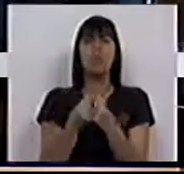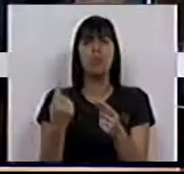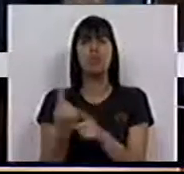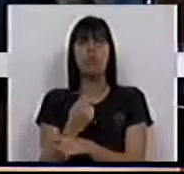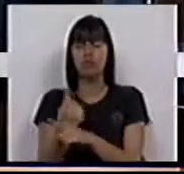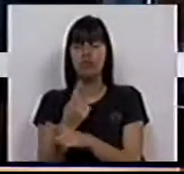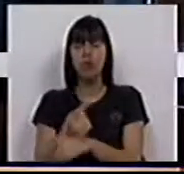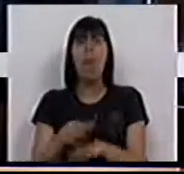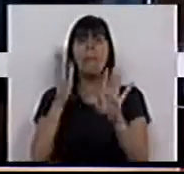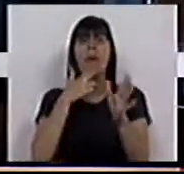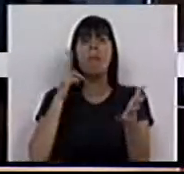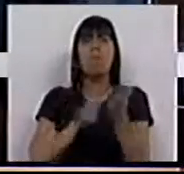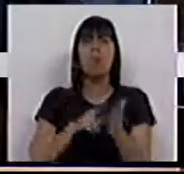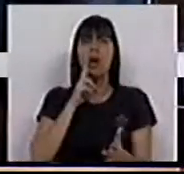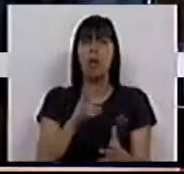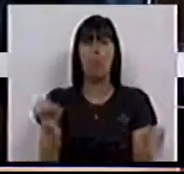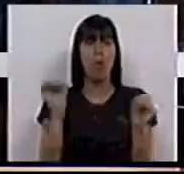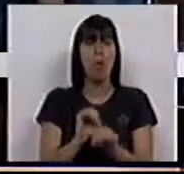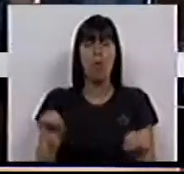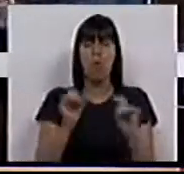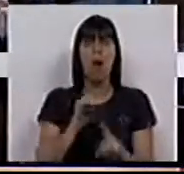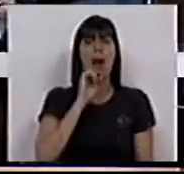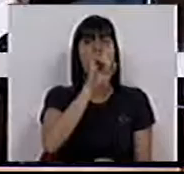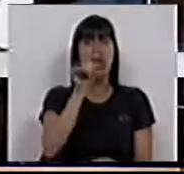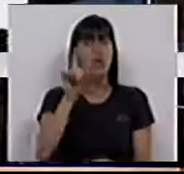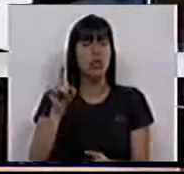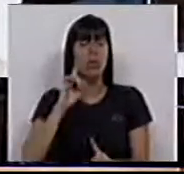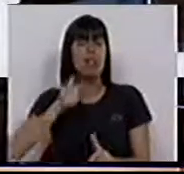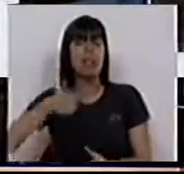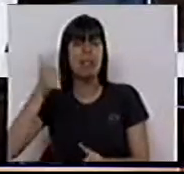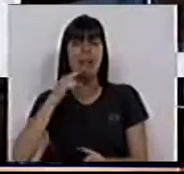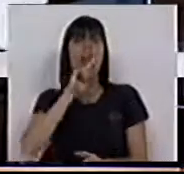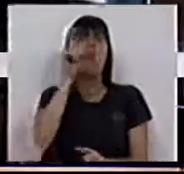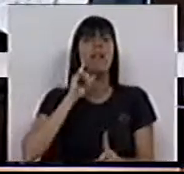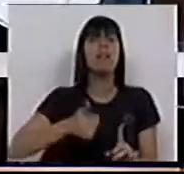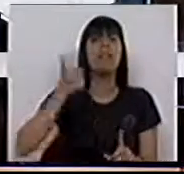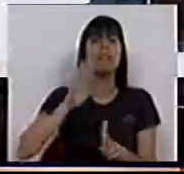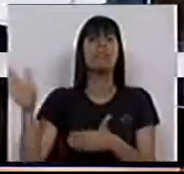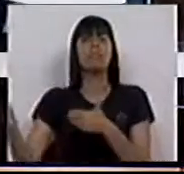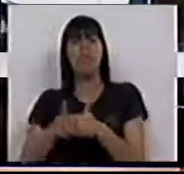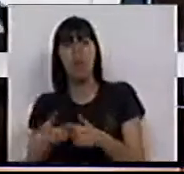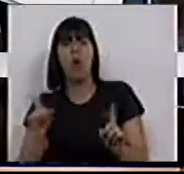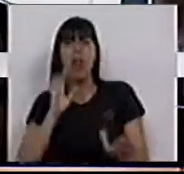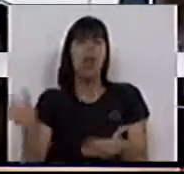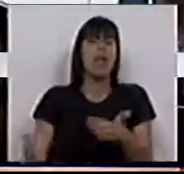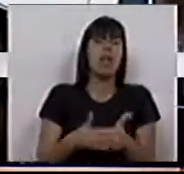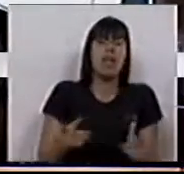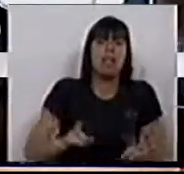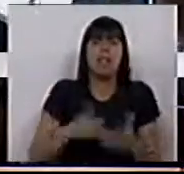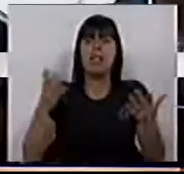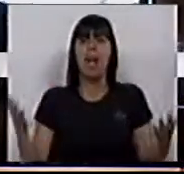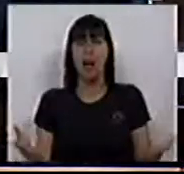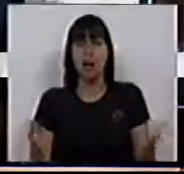mais alguma coisa, mas não respondem às questões centrais. Porque a questão central é, encerram ou não encerram, Srs.